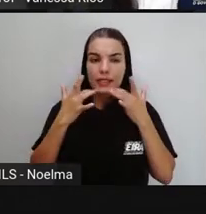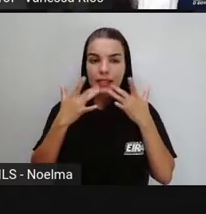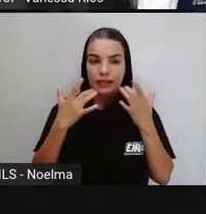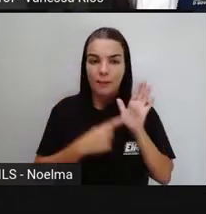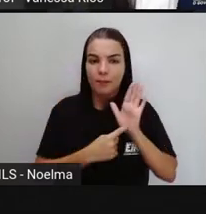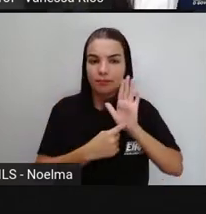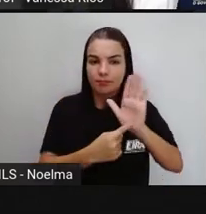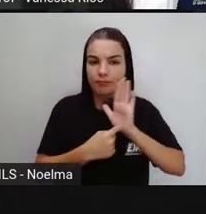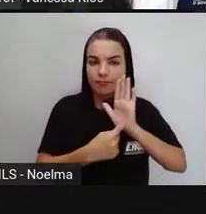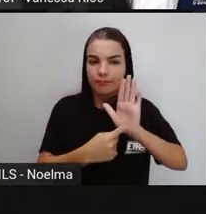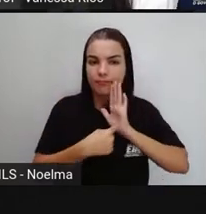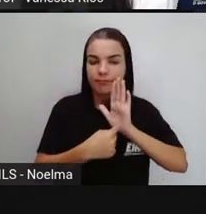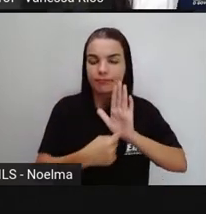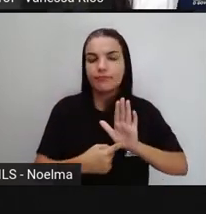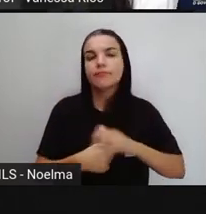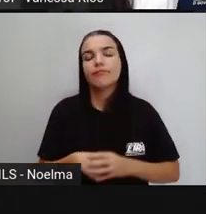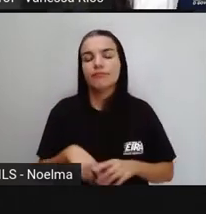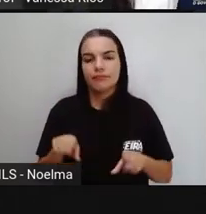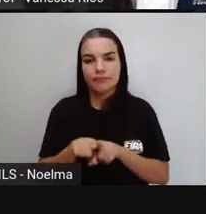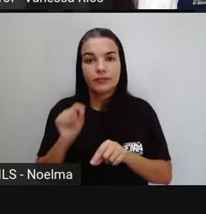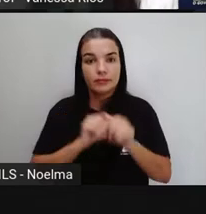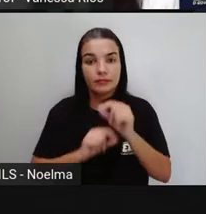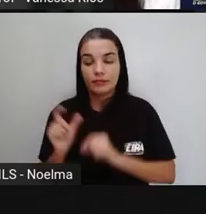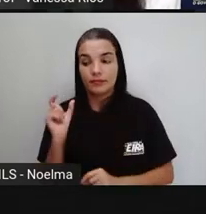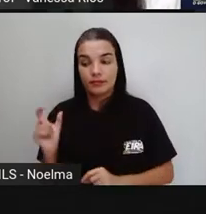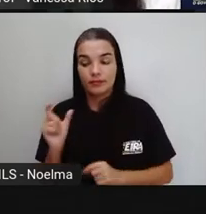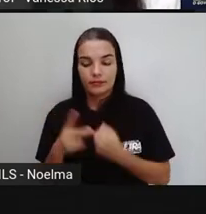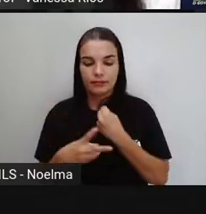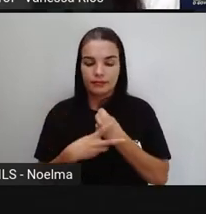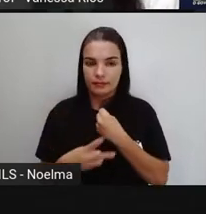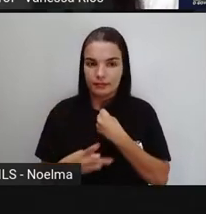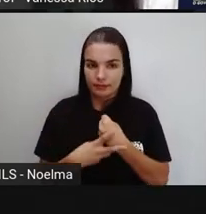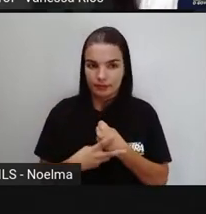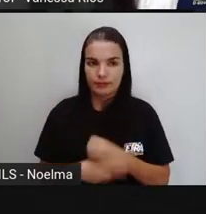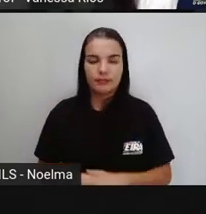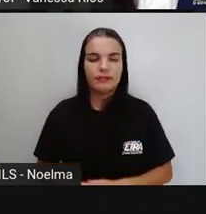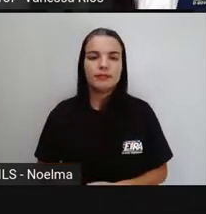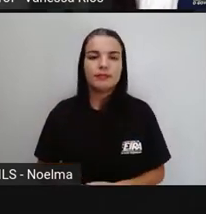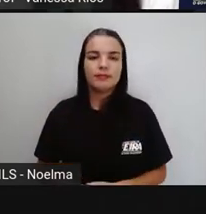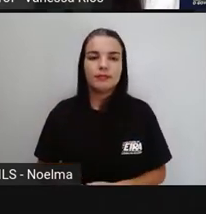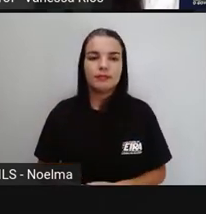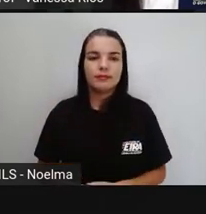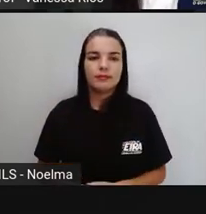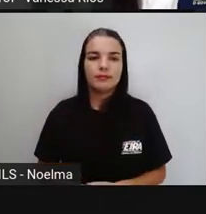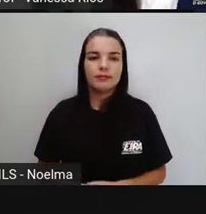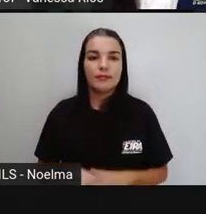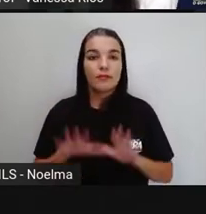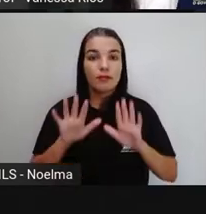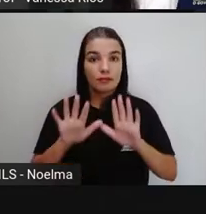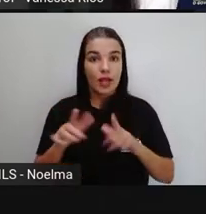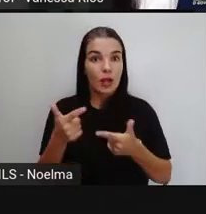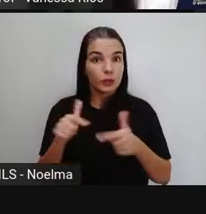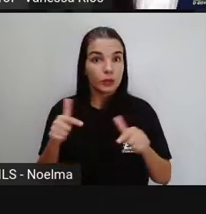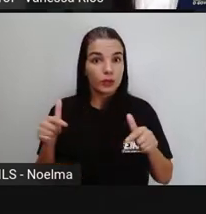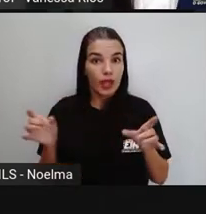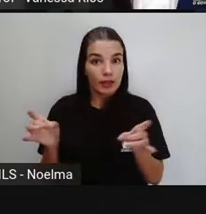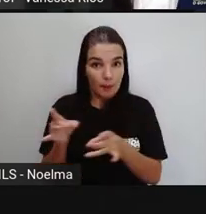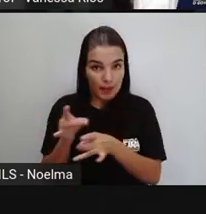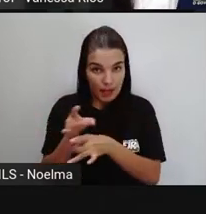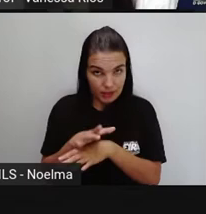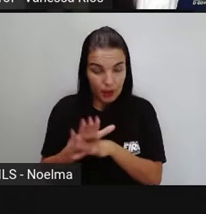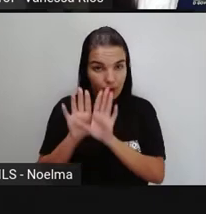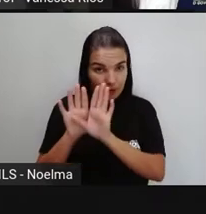o tipo de palavra que nós estamos estudando, que são os verbos. Não tem aí a terminação que nós vamos